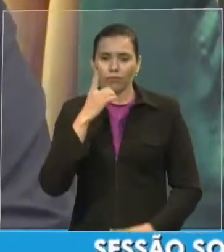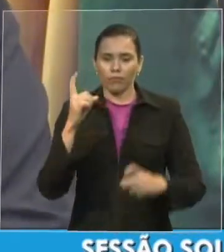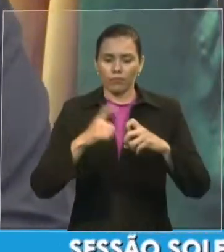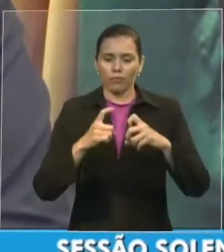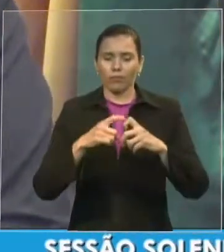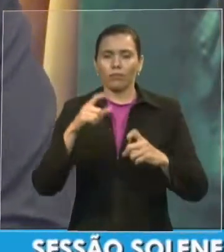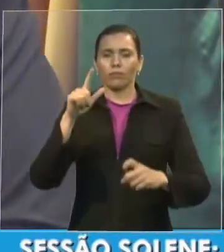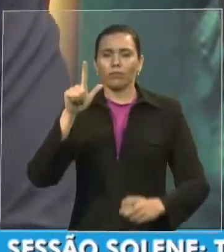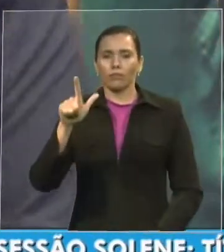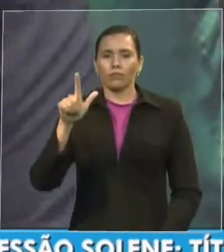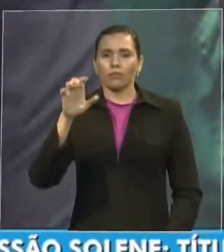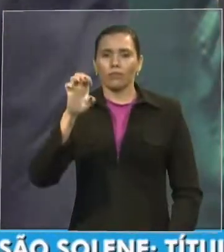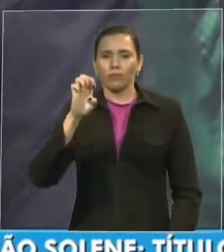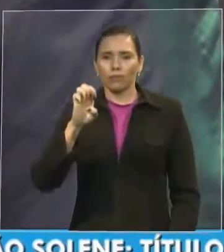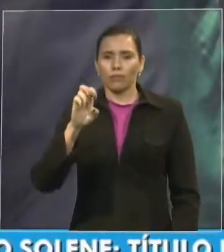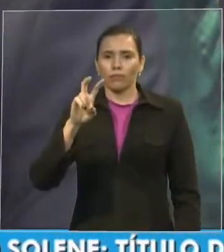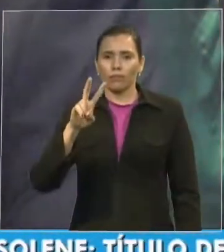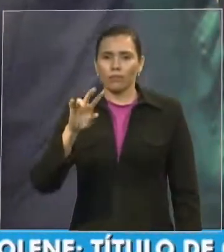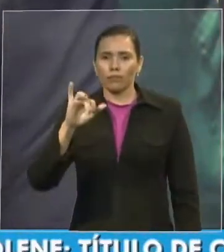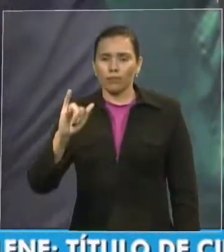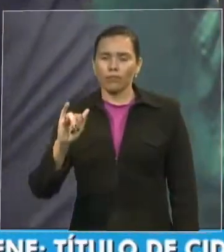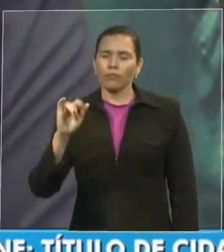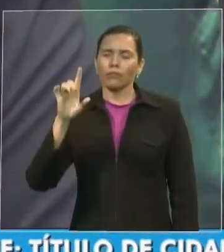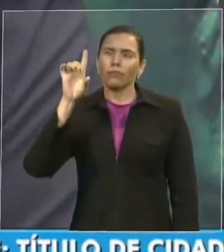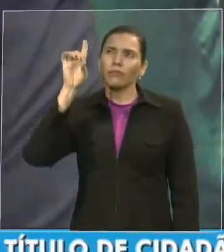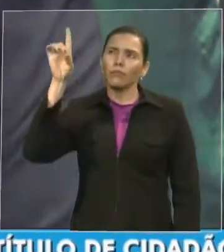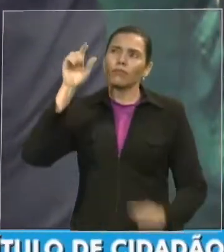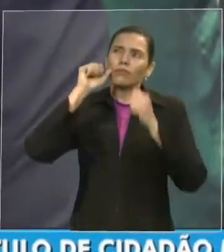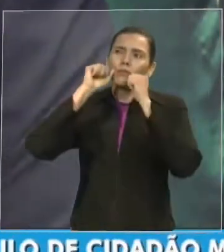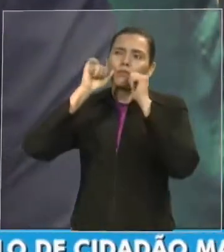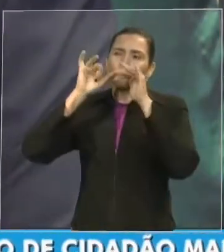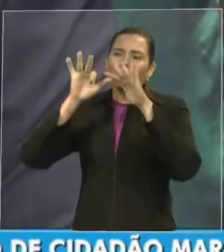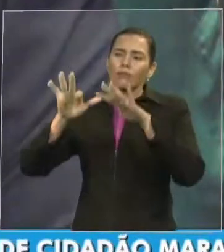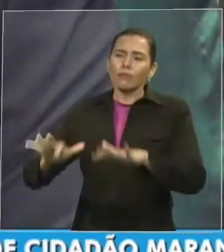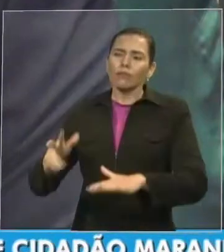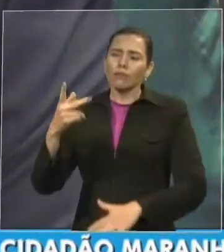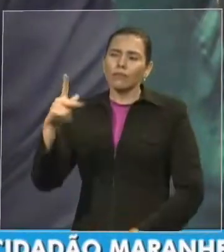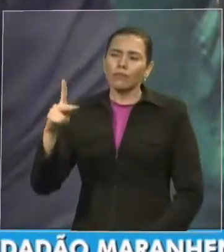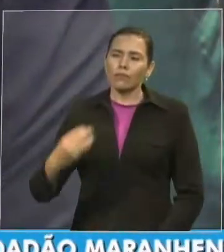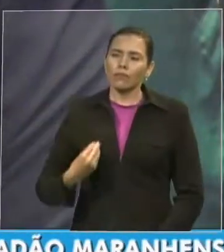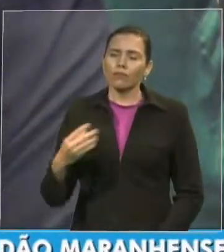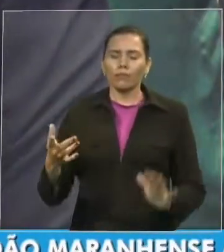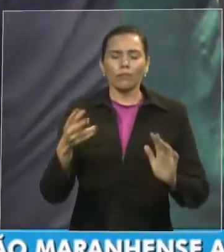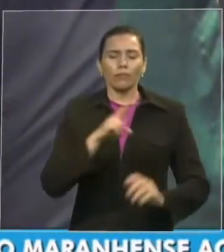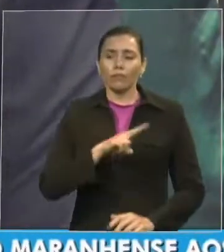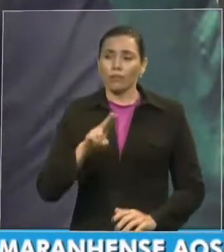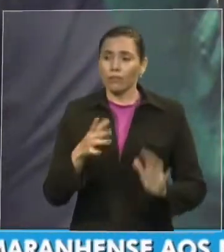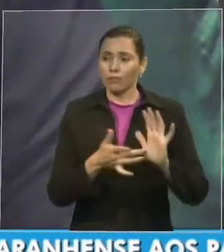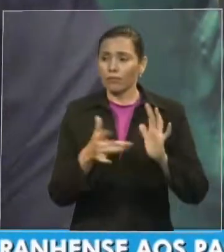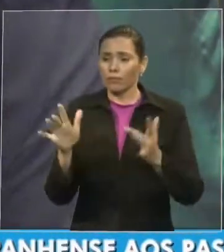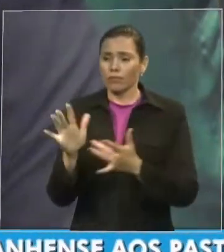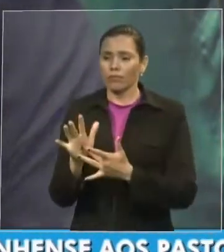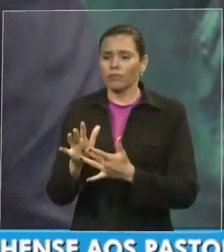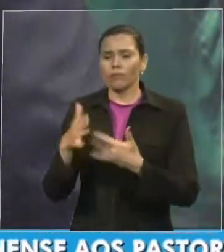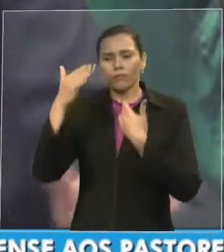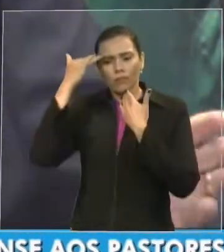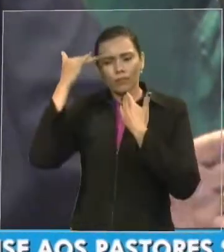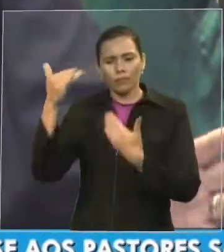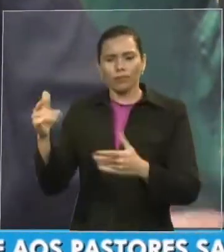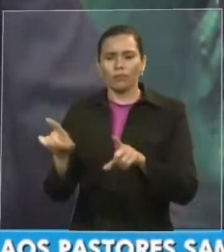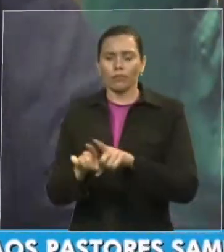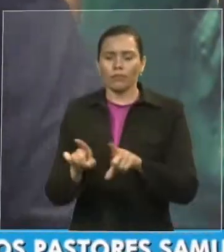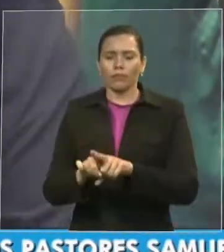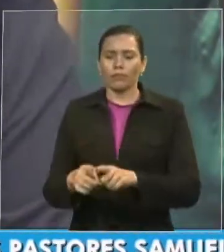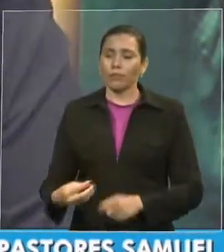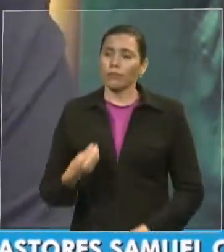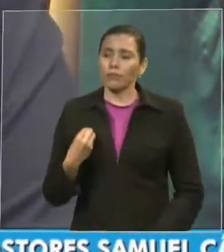Pontes. Deus abençoe, em nome de Jesus. Agradecer a Deus pela vida do pastor Coutinho,